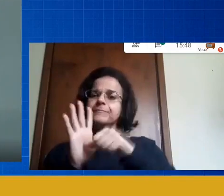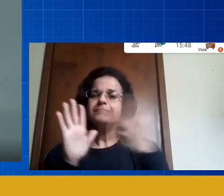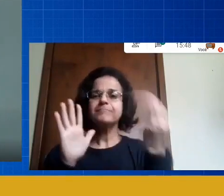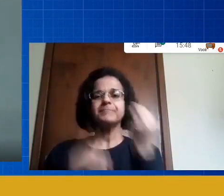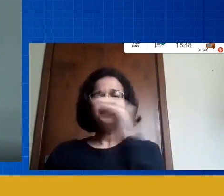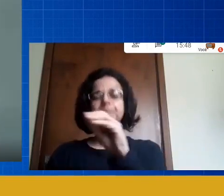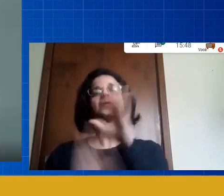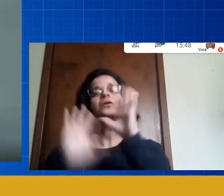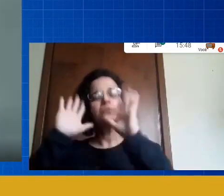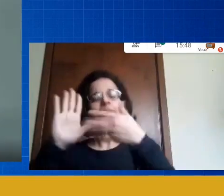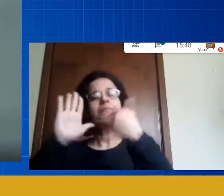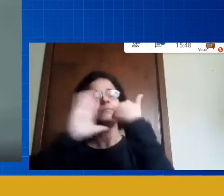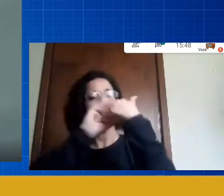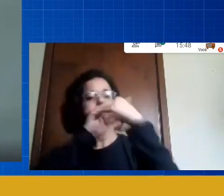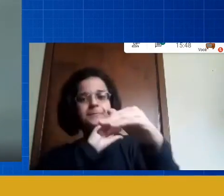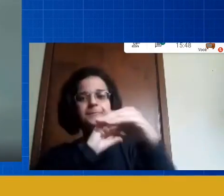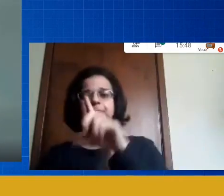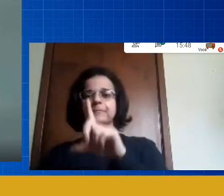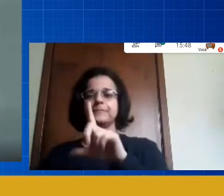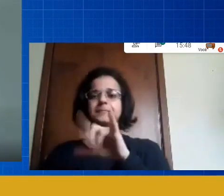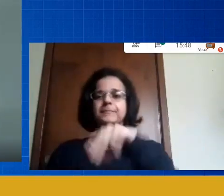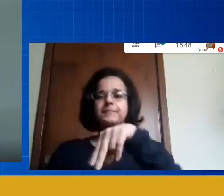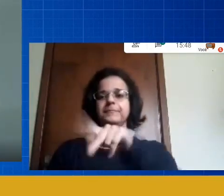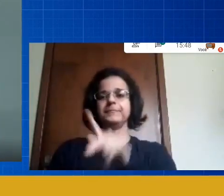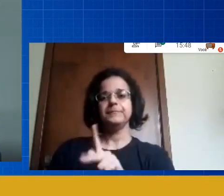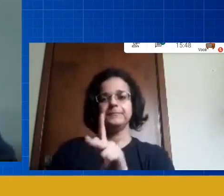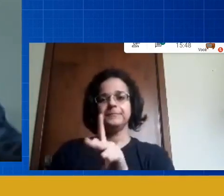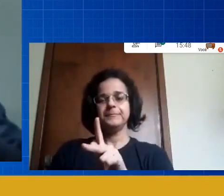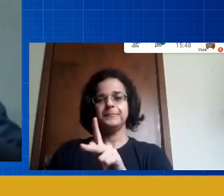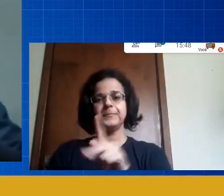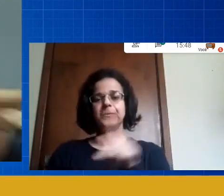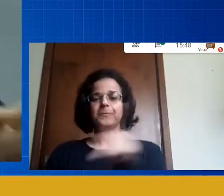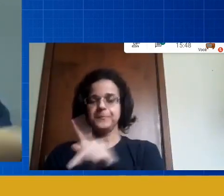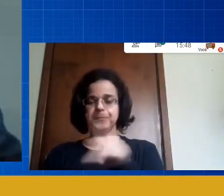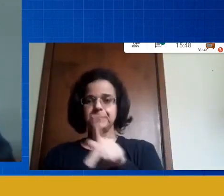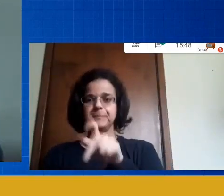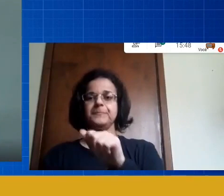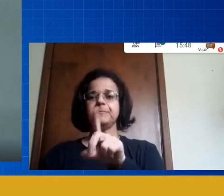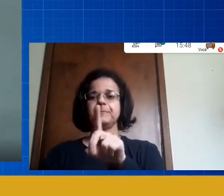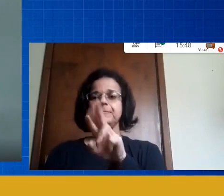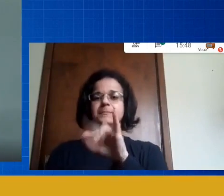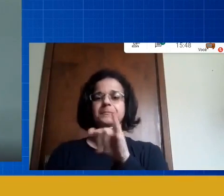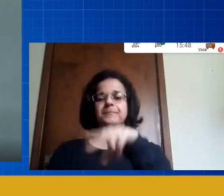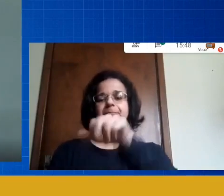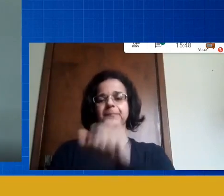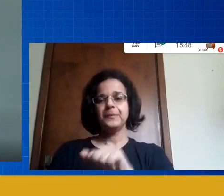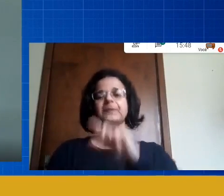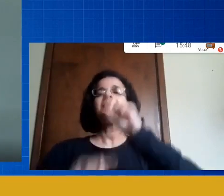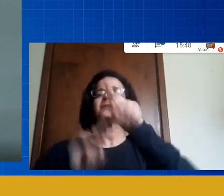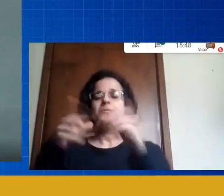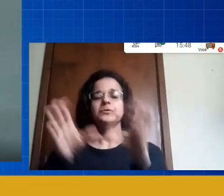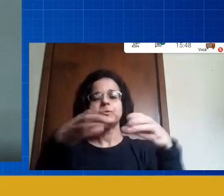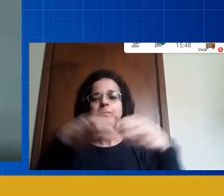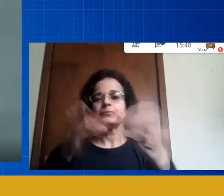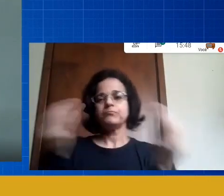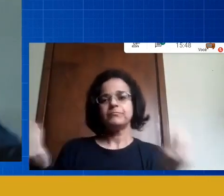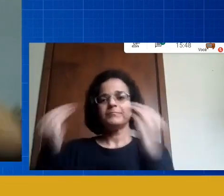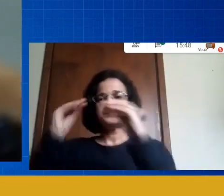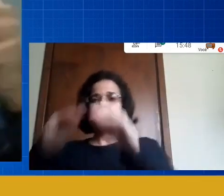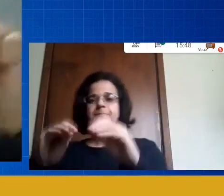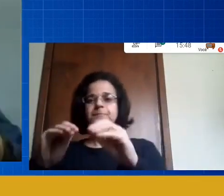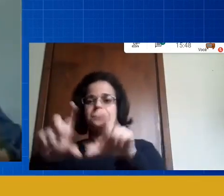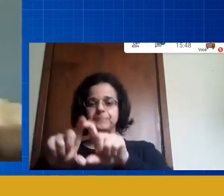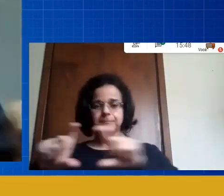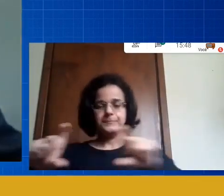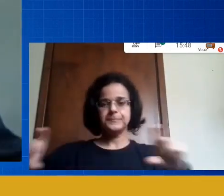mandei o link para a professora Adriana depois a sua equipe coloca aí também na telinha para a